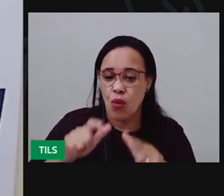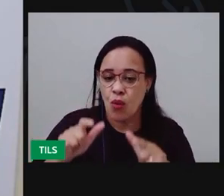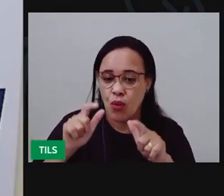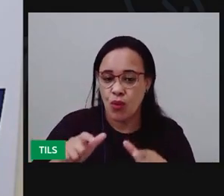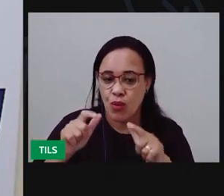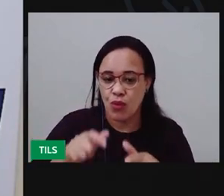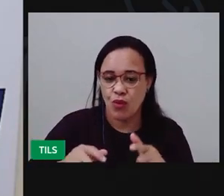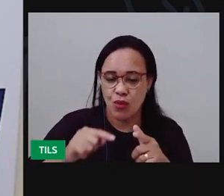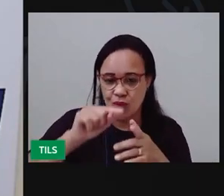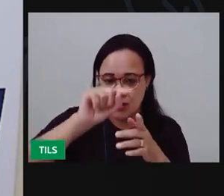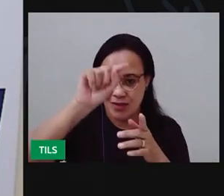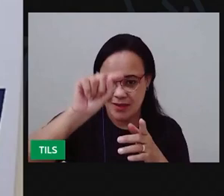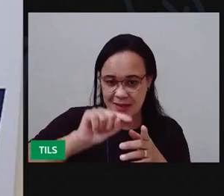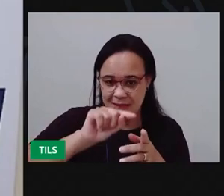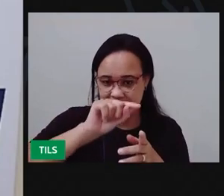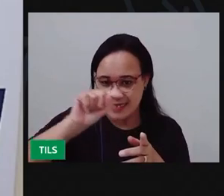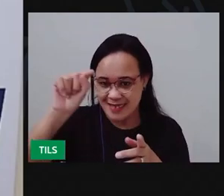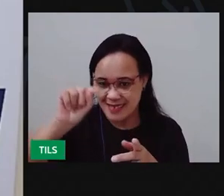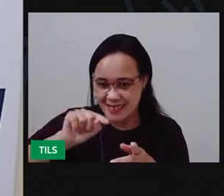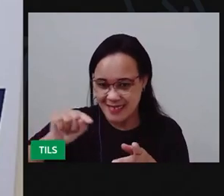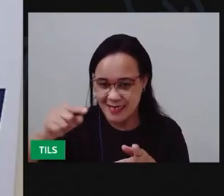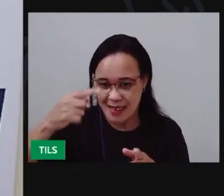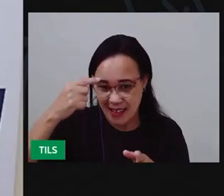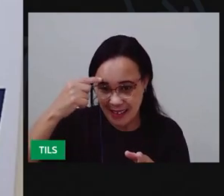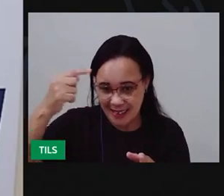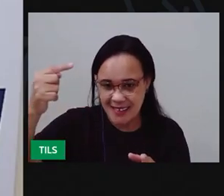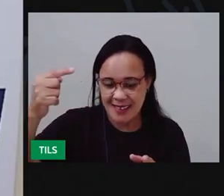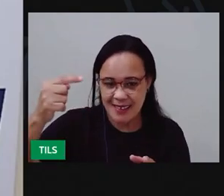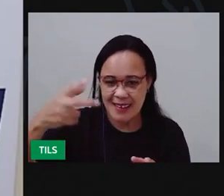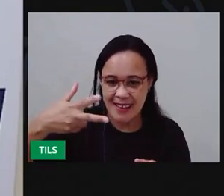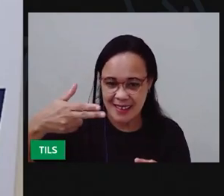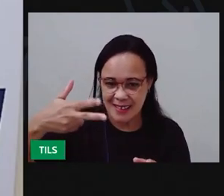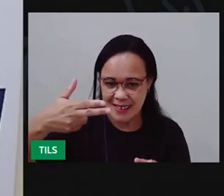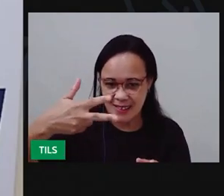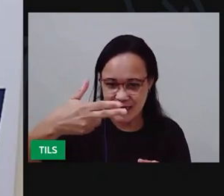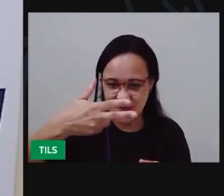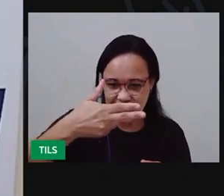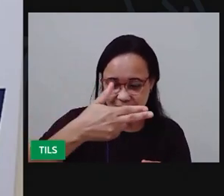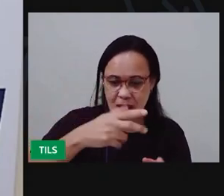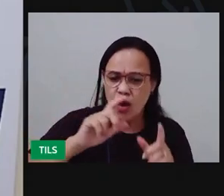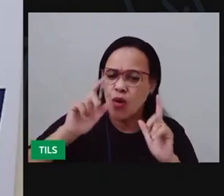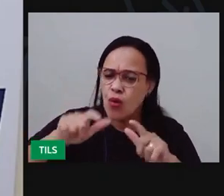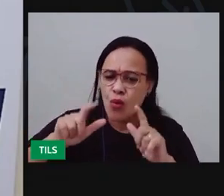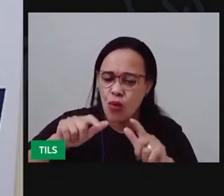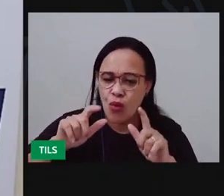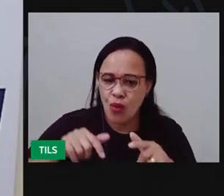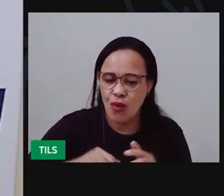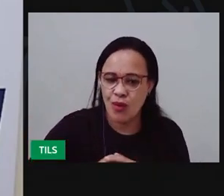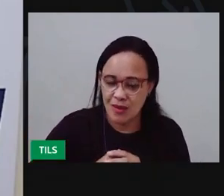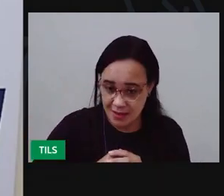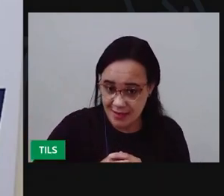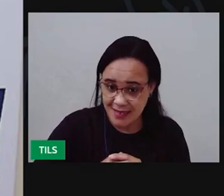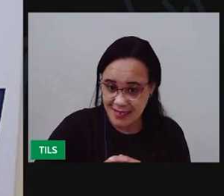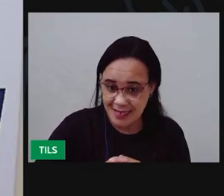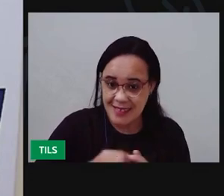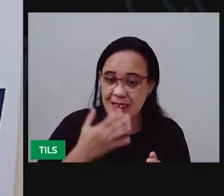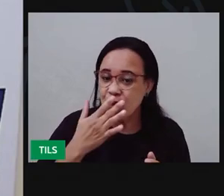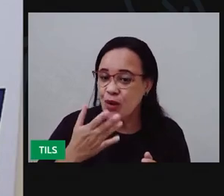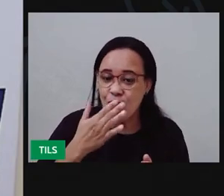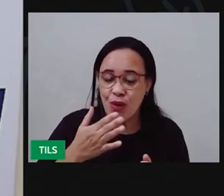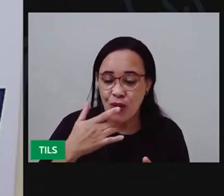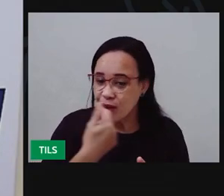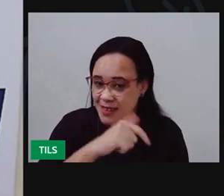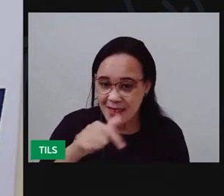tesoura, com a ponta da tesoura, não está pegando a tinta, o propósito é esse mesmo.